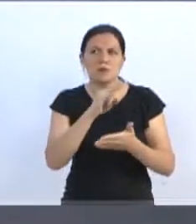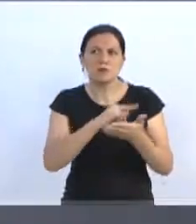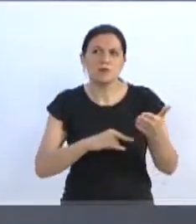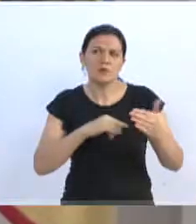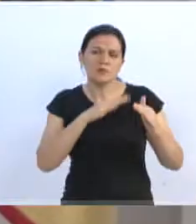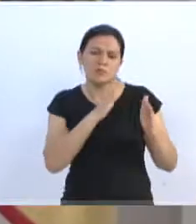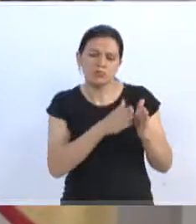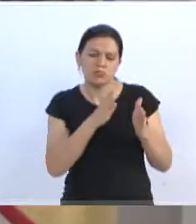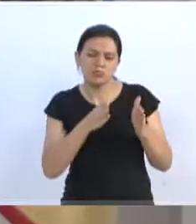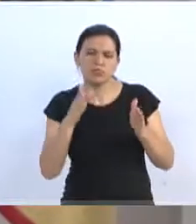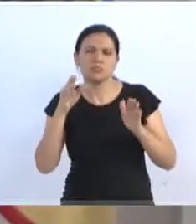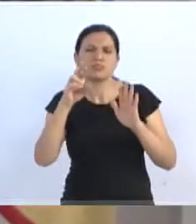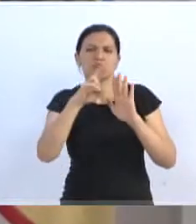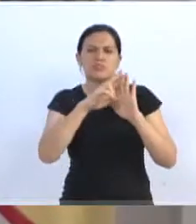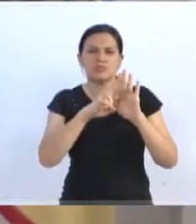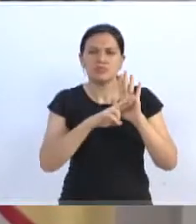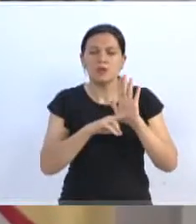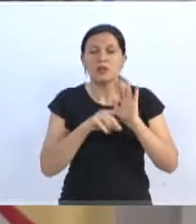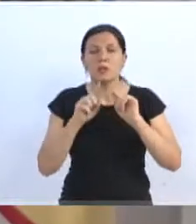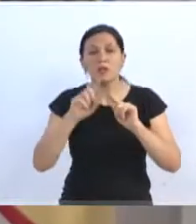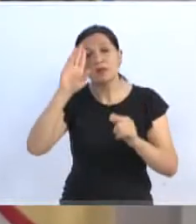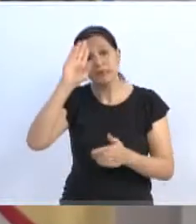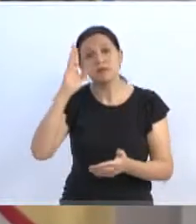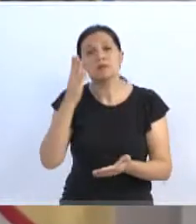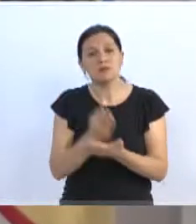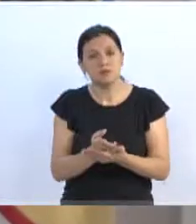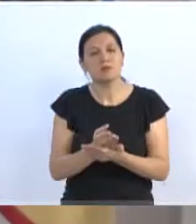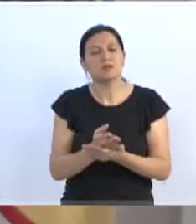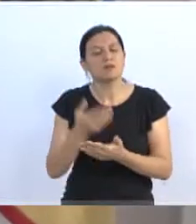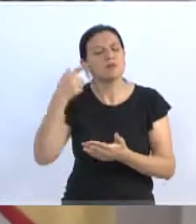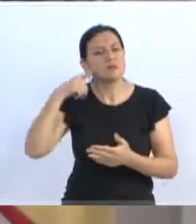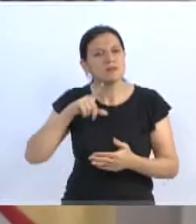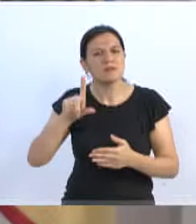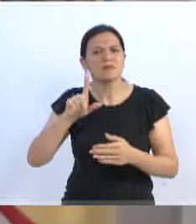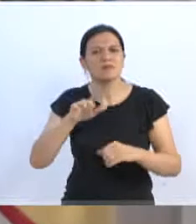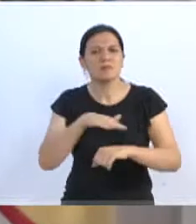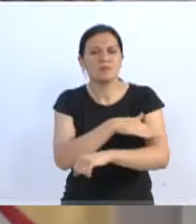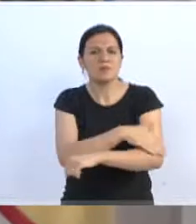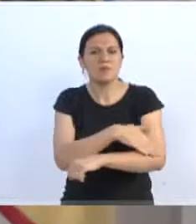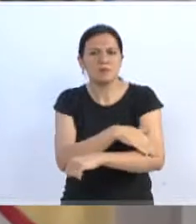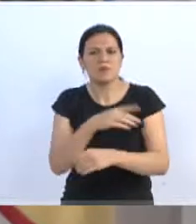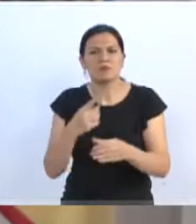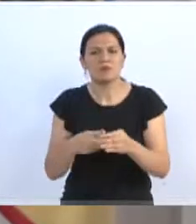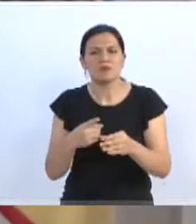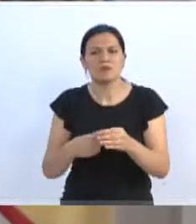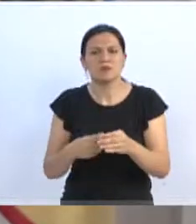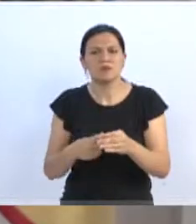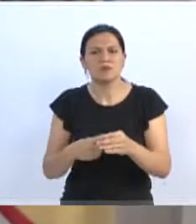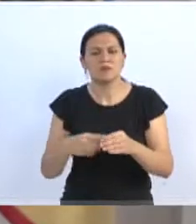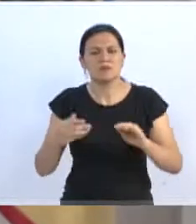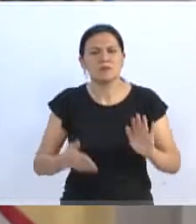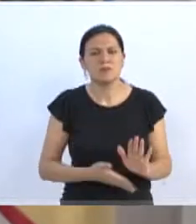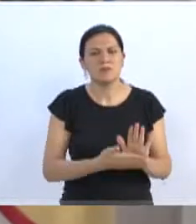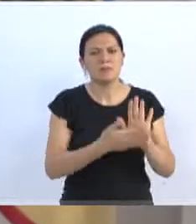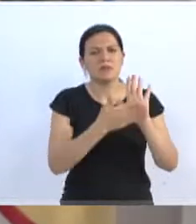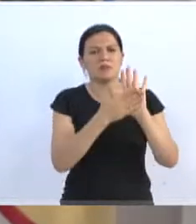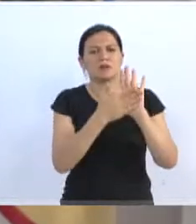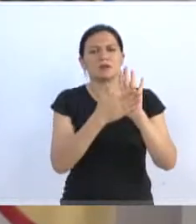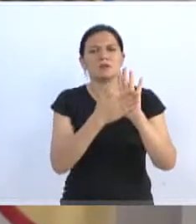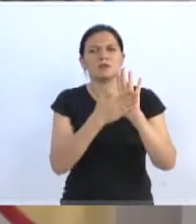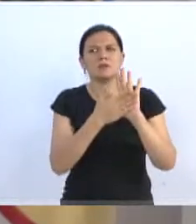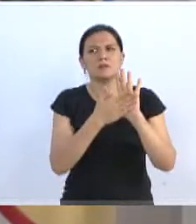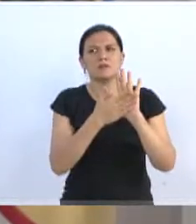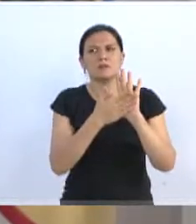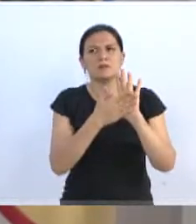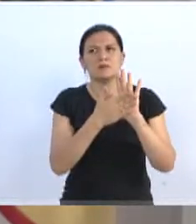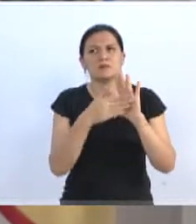processo burocrático, mas nós acreditamos que nós conseguiremos uma praça aqui na cidade que terá essa homenagem e que será, sobretudo, também